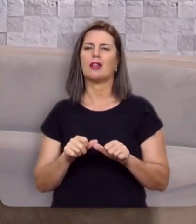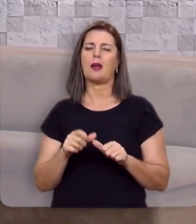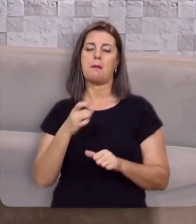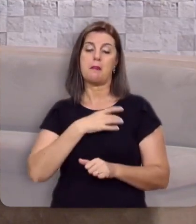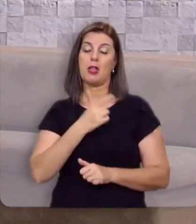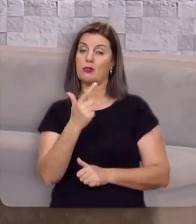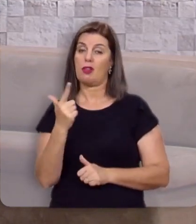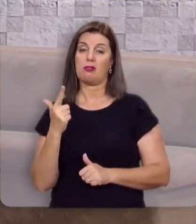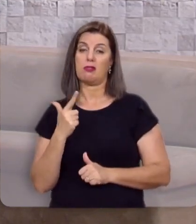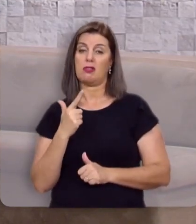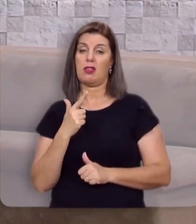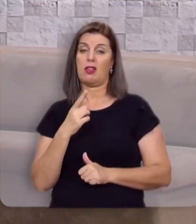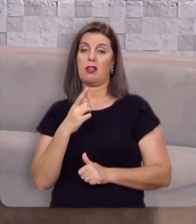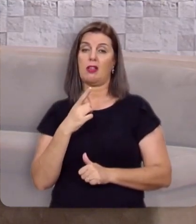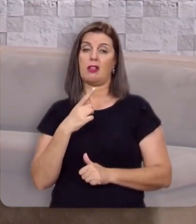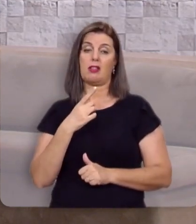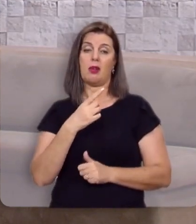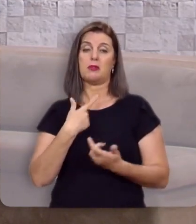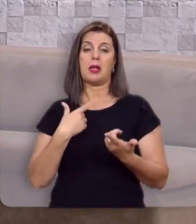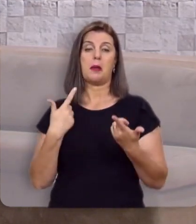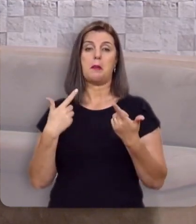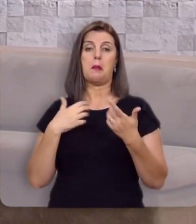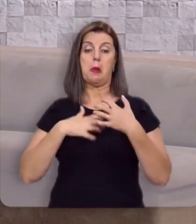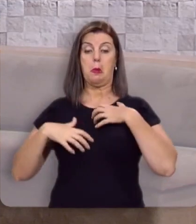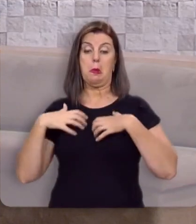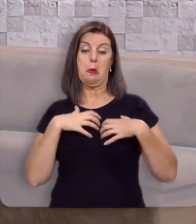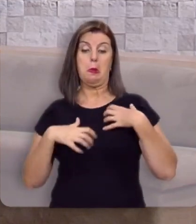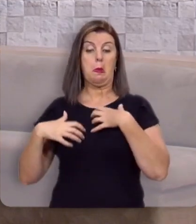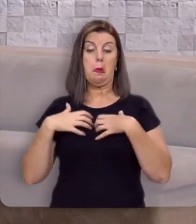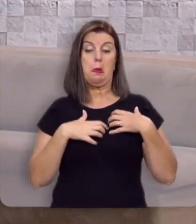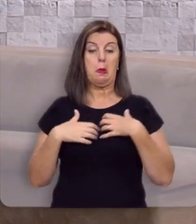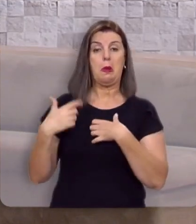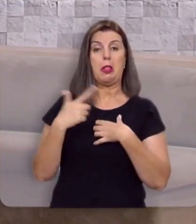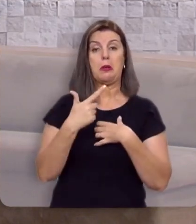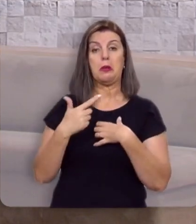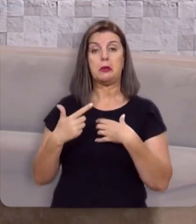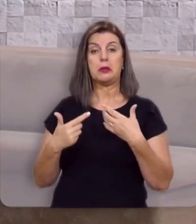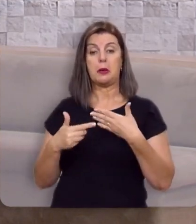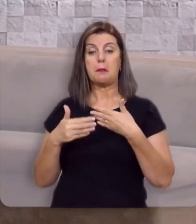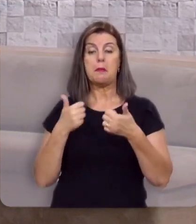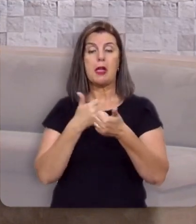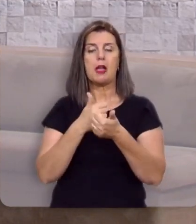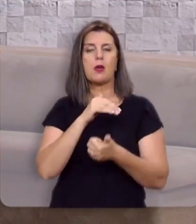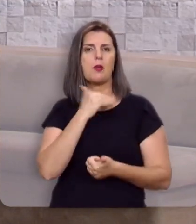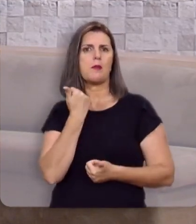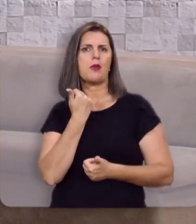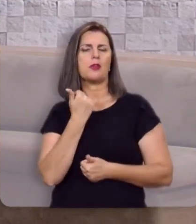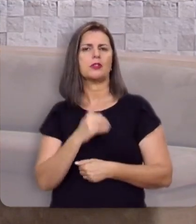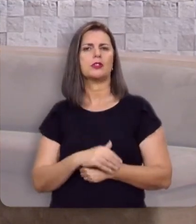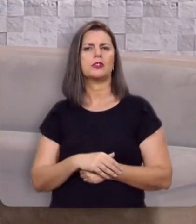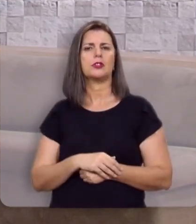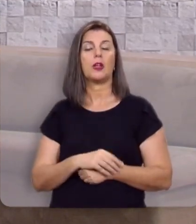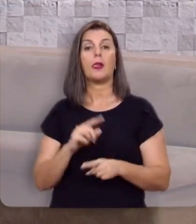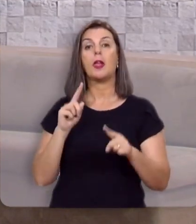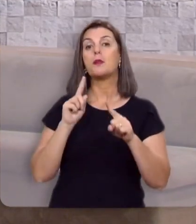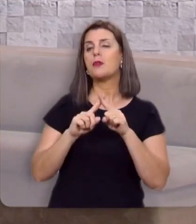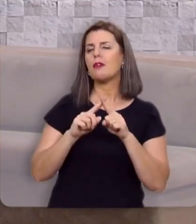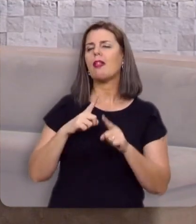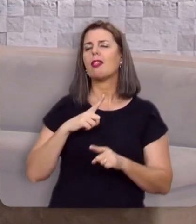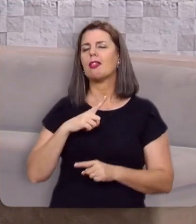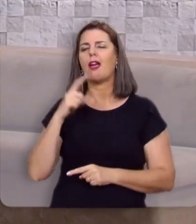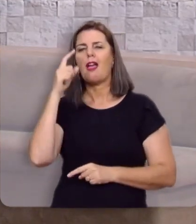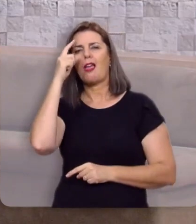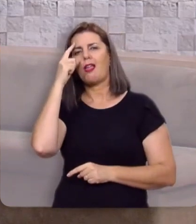sem medo, sem drama, sem pânico, diante da carranca da morte, porque está